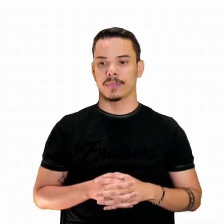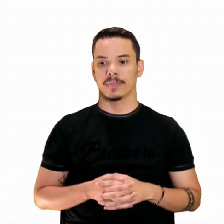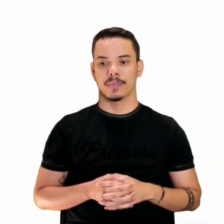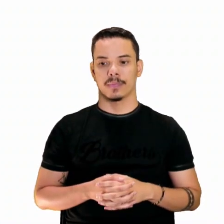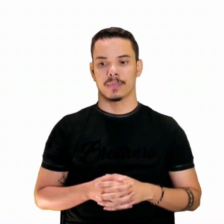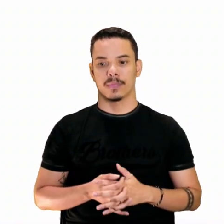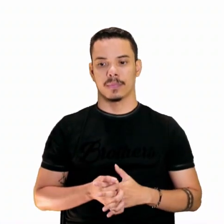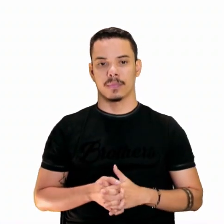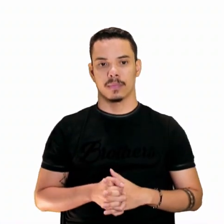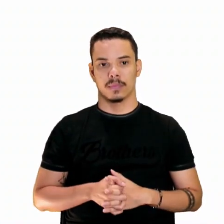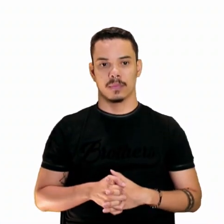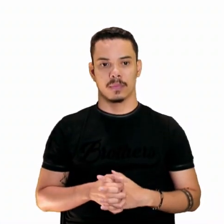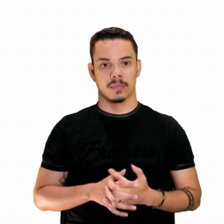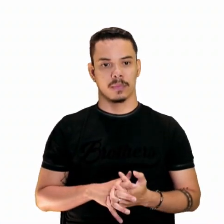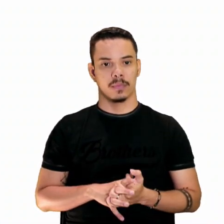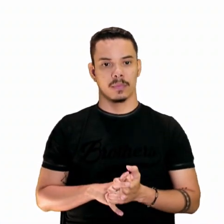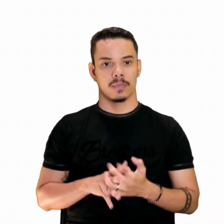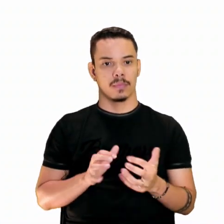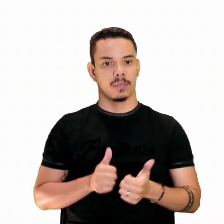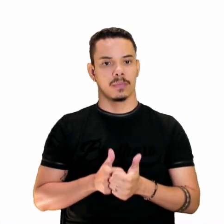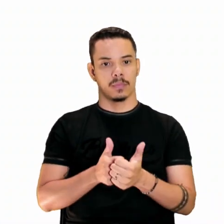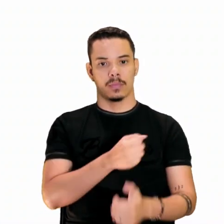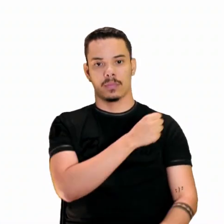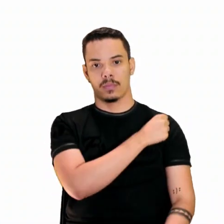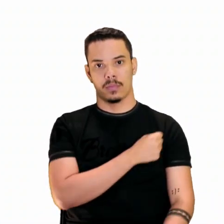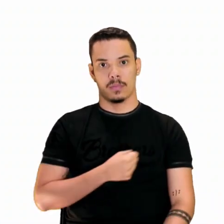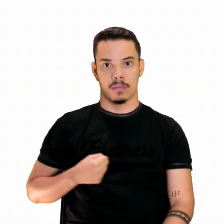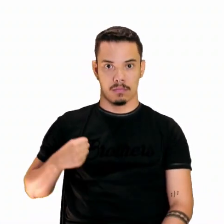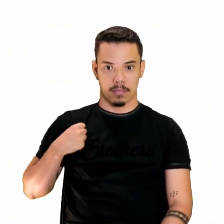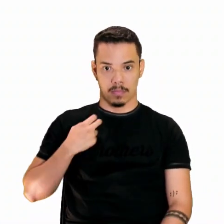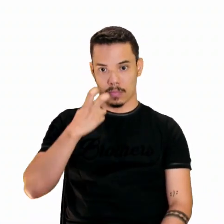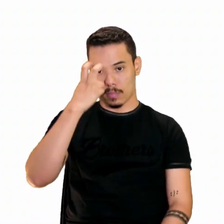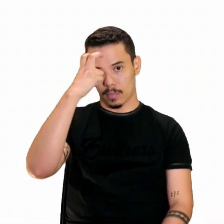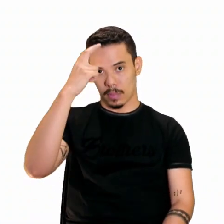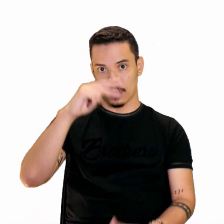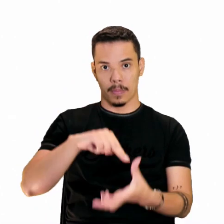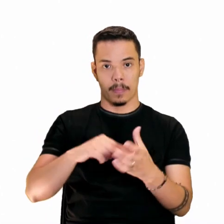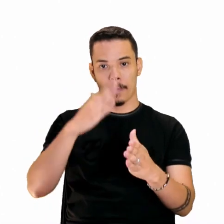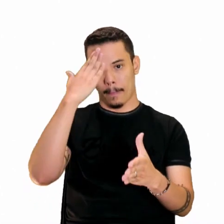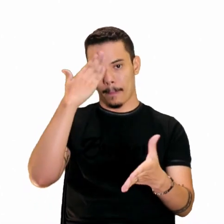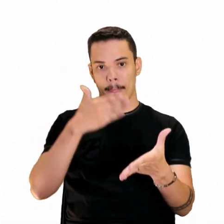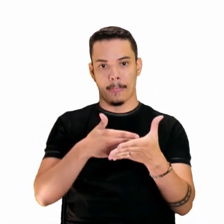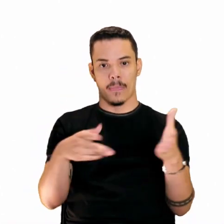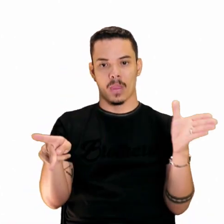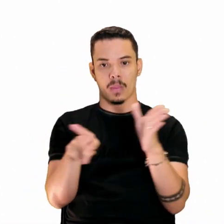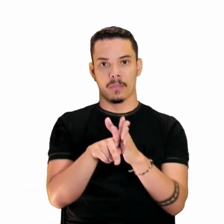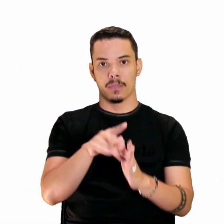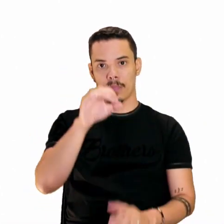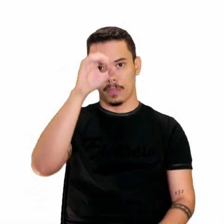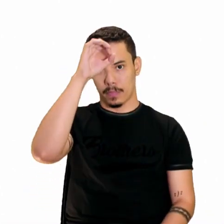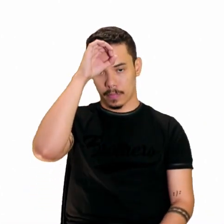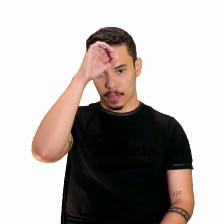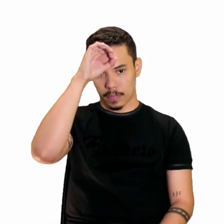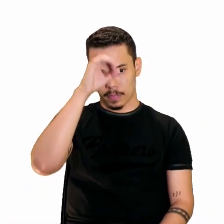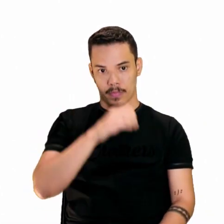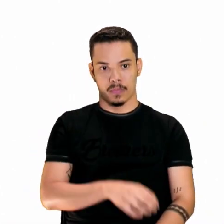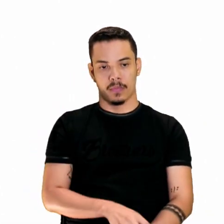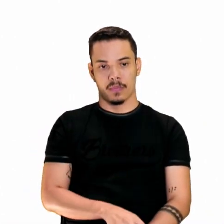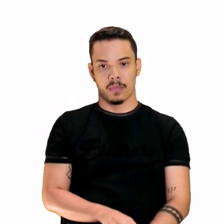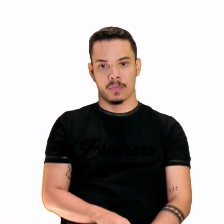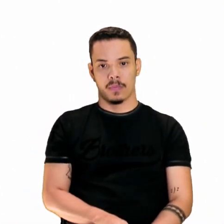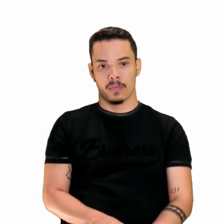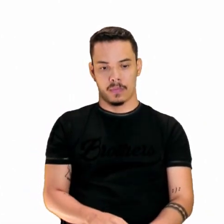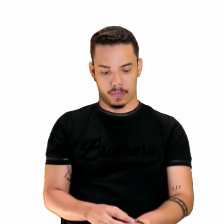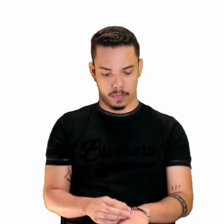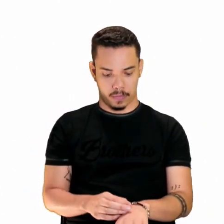ver o exemplo. Segundo Sócrates, sábio é aquele que conhece os limites da própria ignorância. Olha